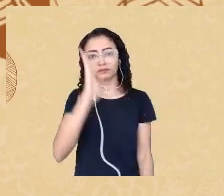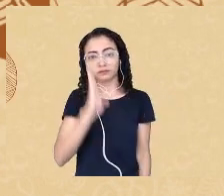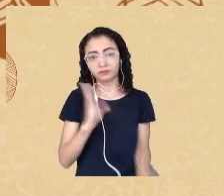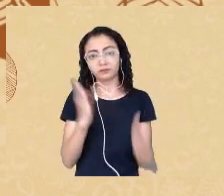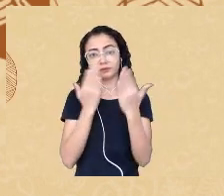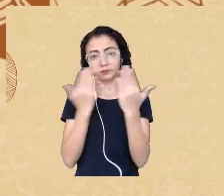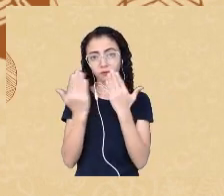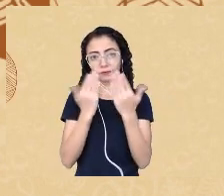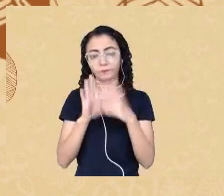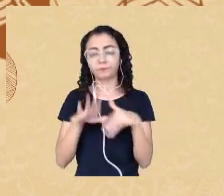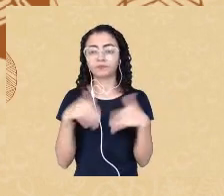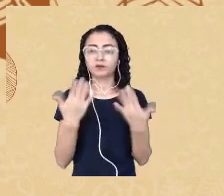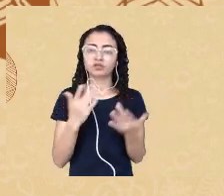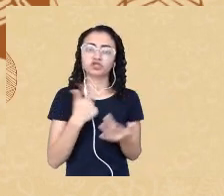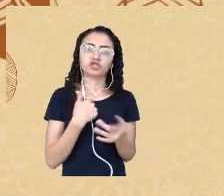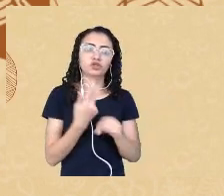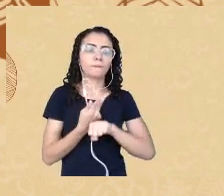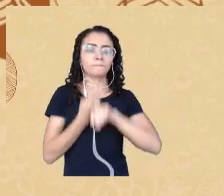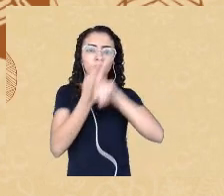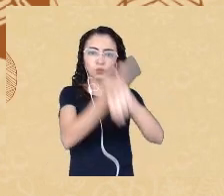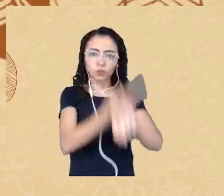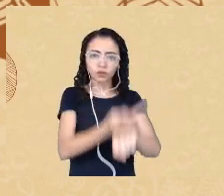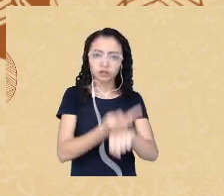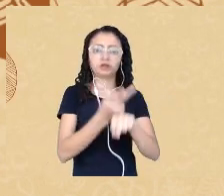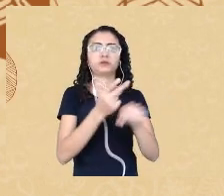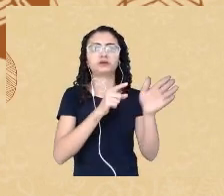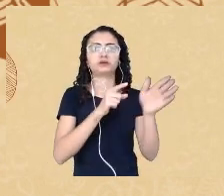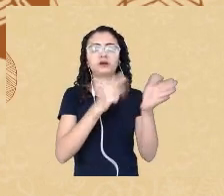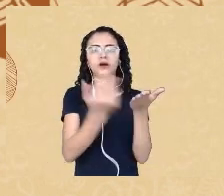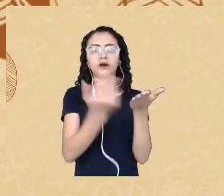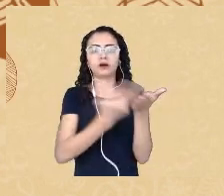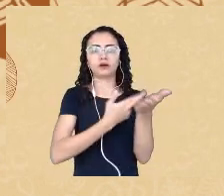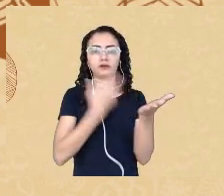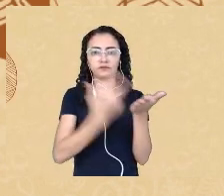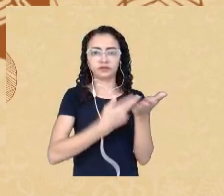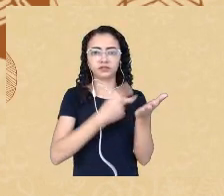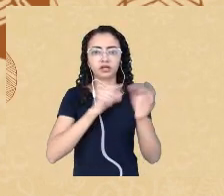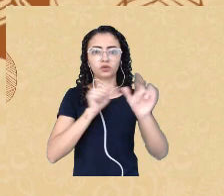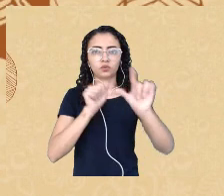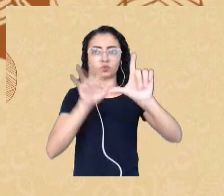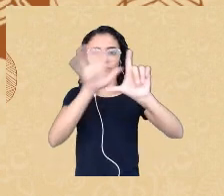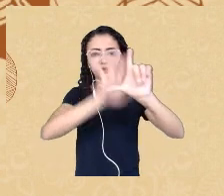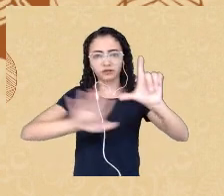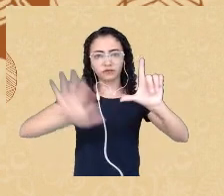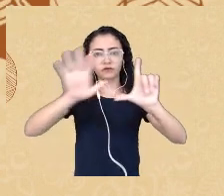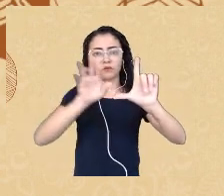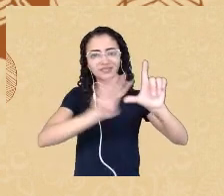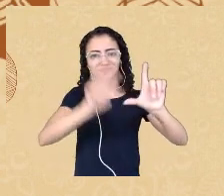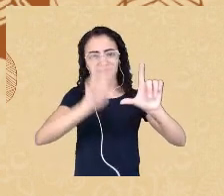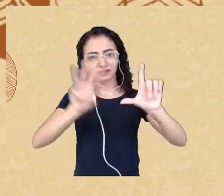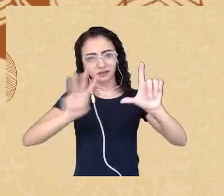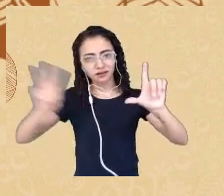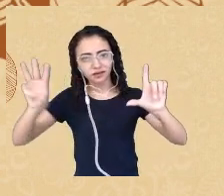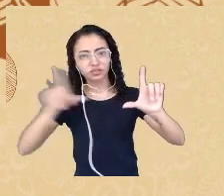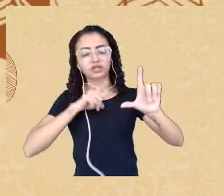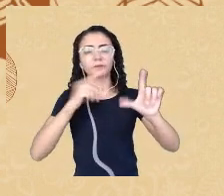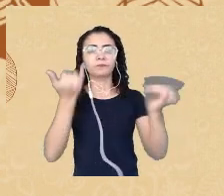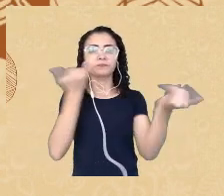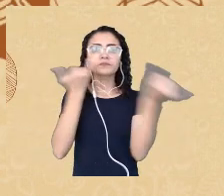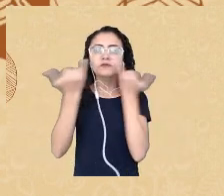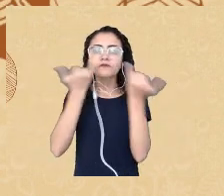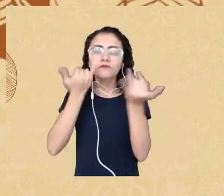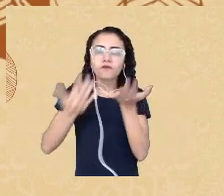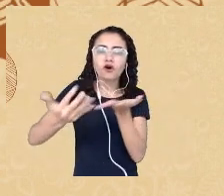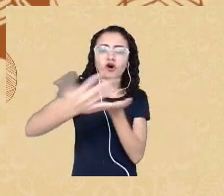revista a partir do portal Petsic, que é a revista onde essa, que é a base de dados onde essa revista ela